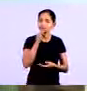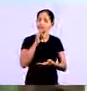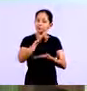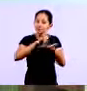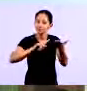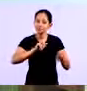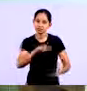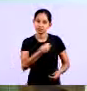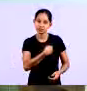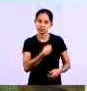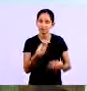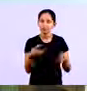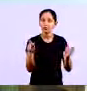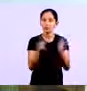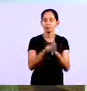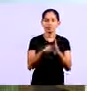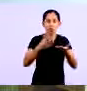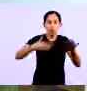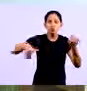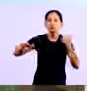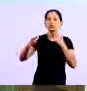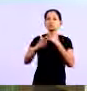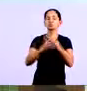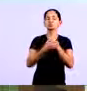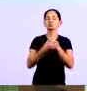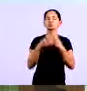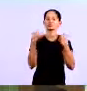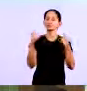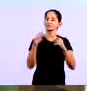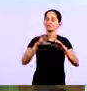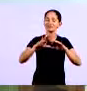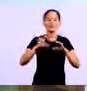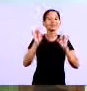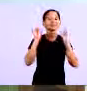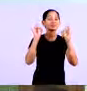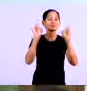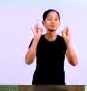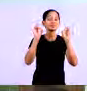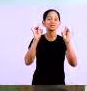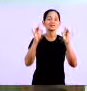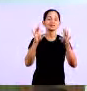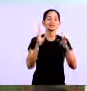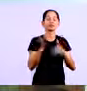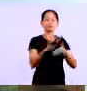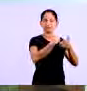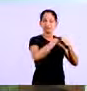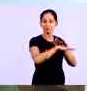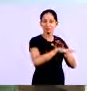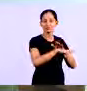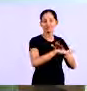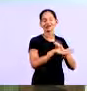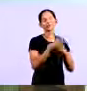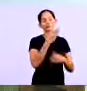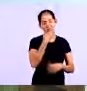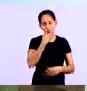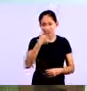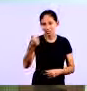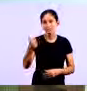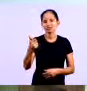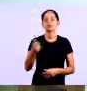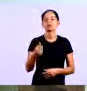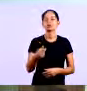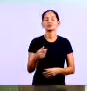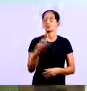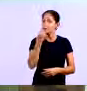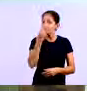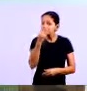máquinas e equipamentos tem que ser guardada em separado porque aquilo vai sofrer depreciação e vai sofrer outras formas de tributação então